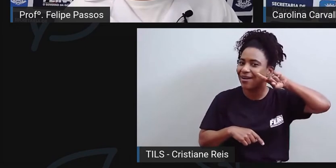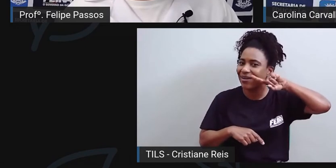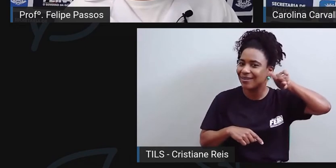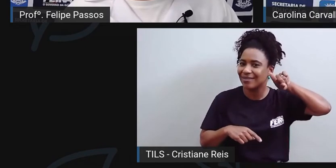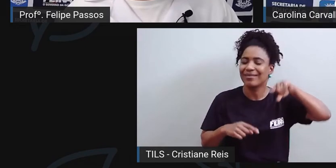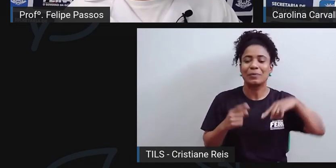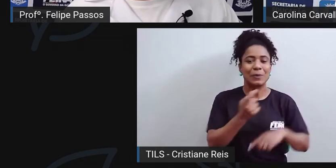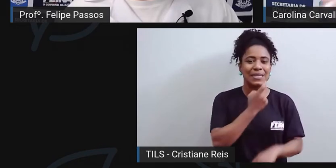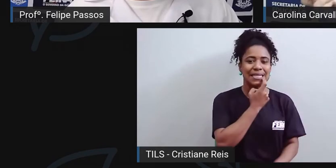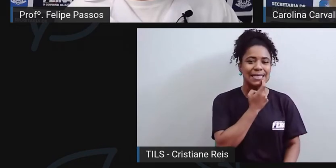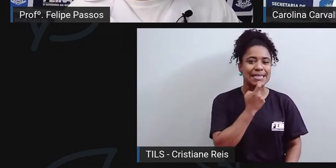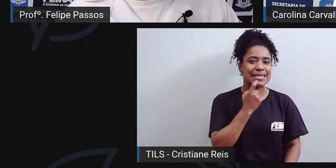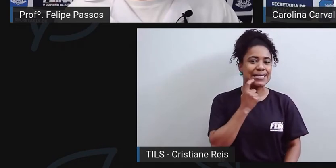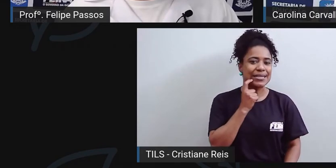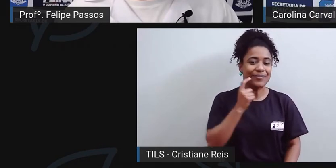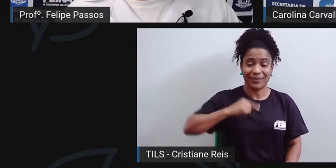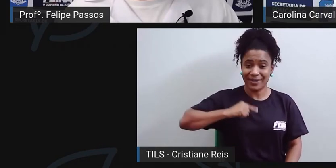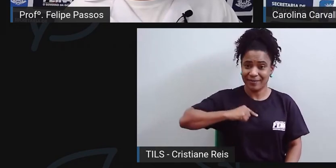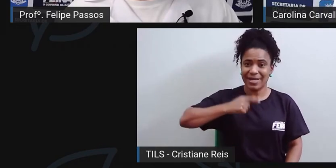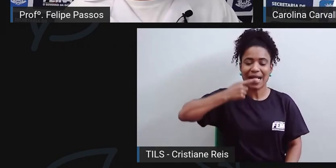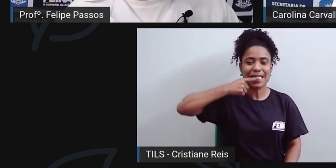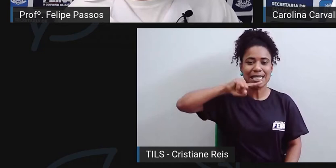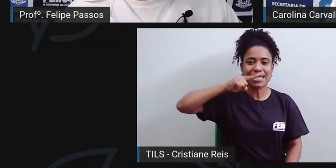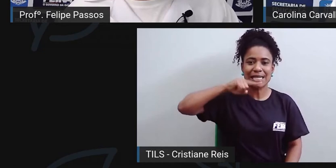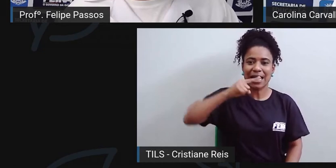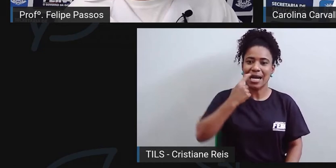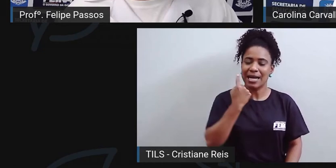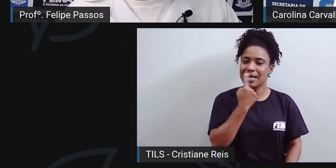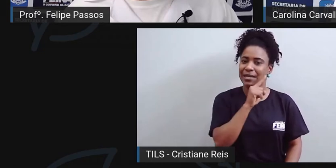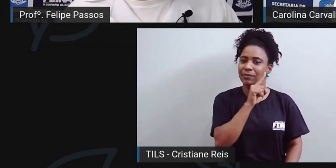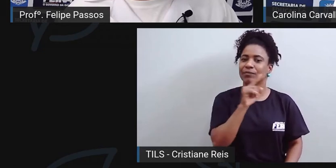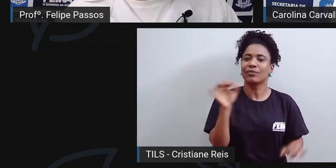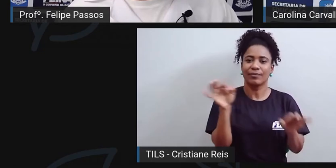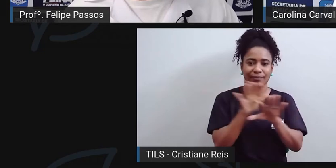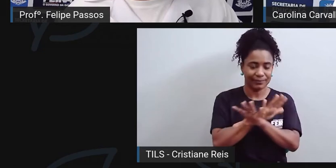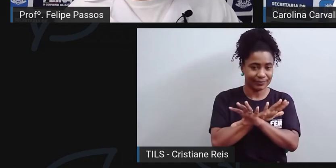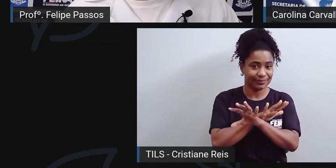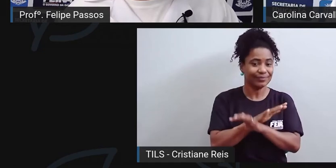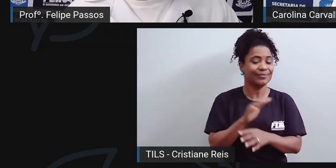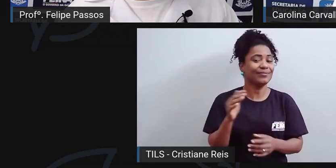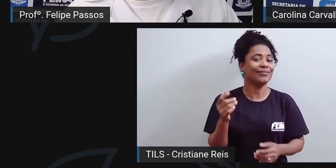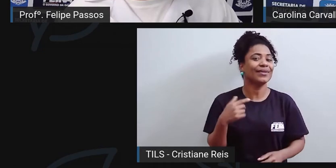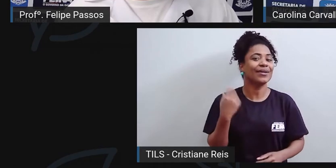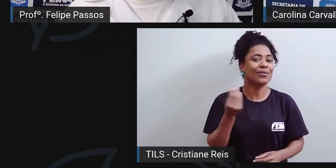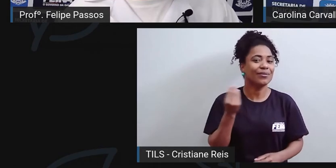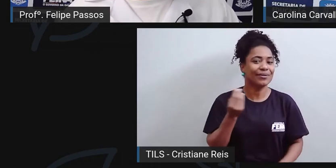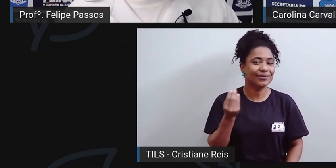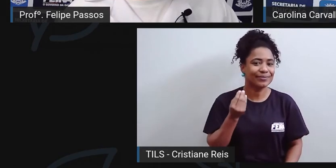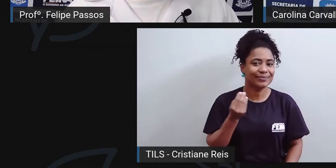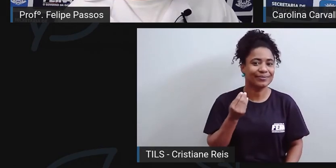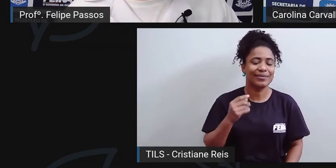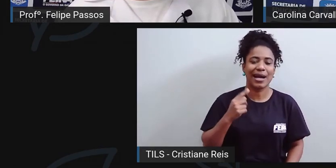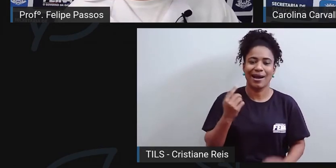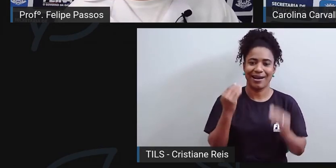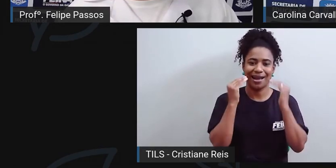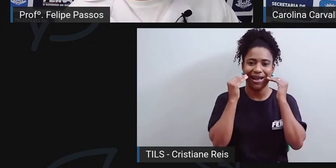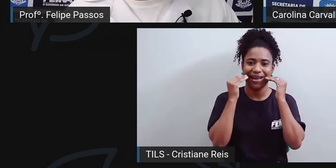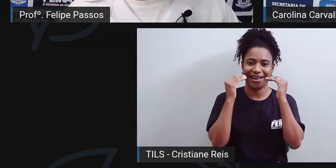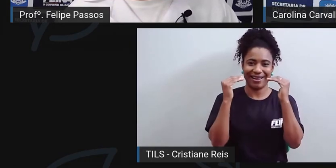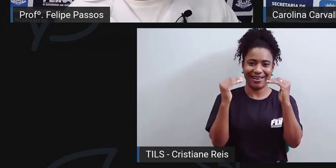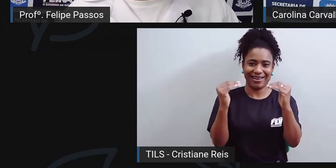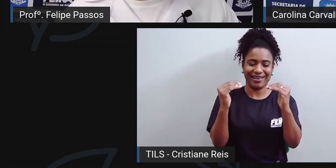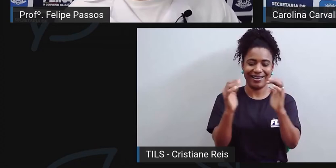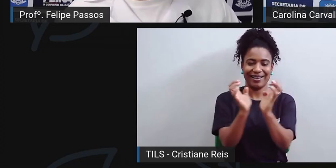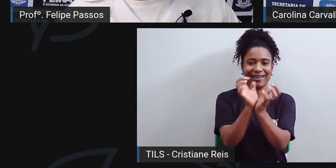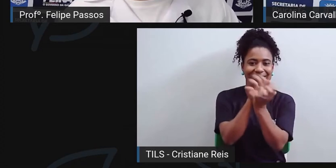parte inferior. Terminado isso, aí eu vou limpar a parte que mastiga os alimentos, que é,